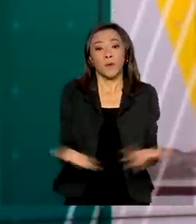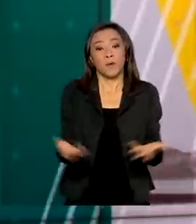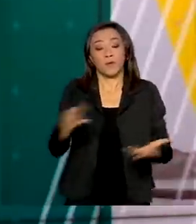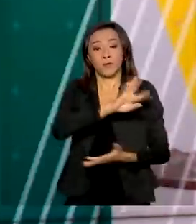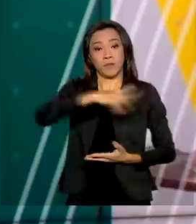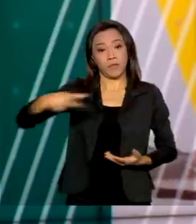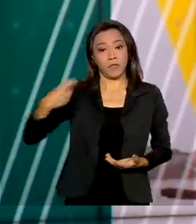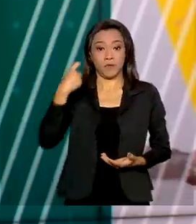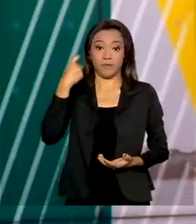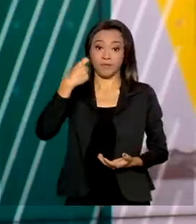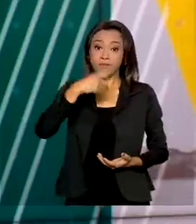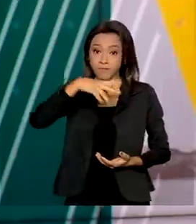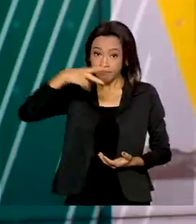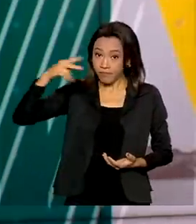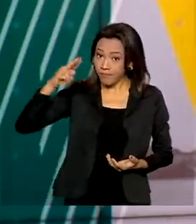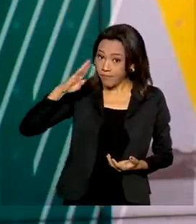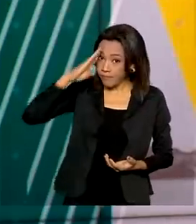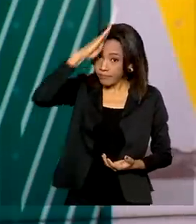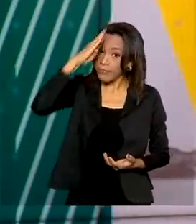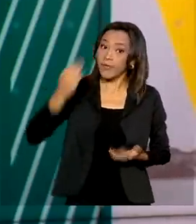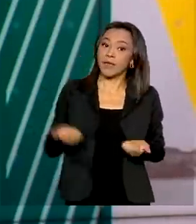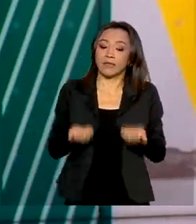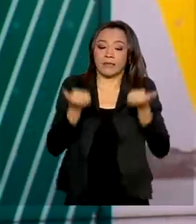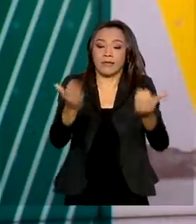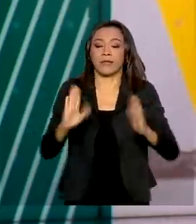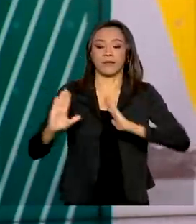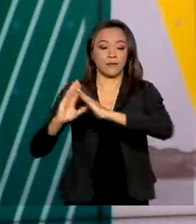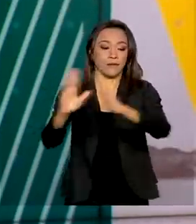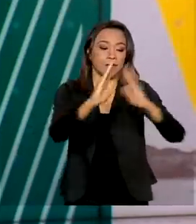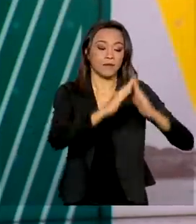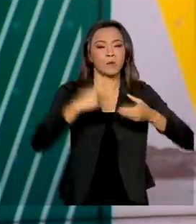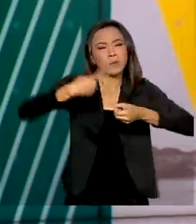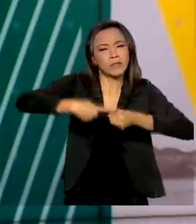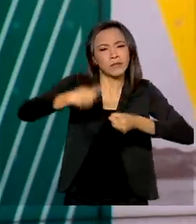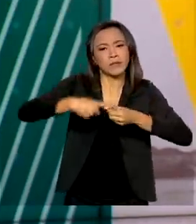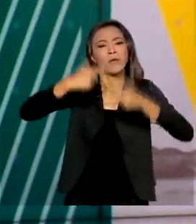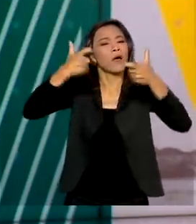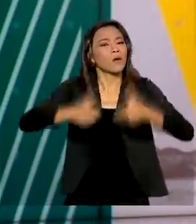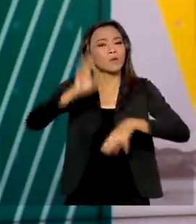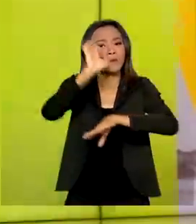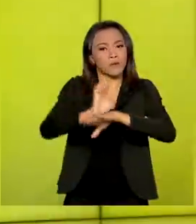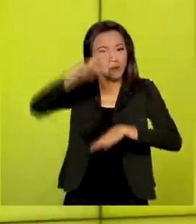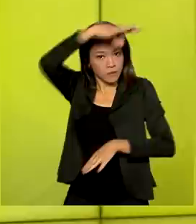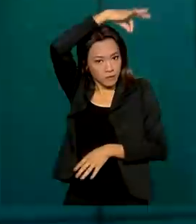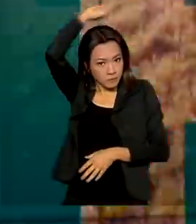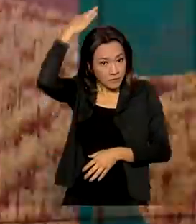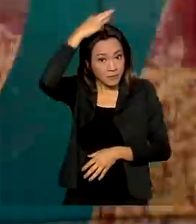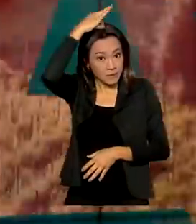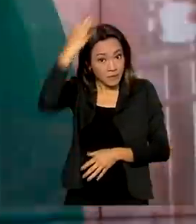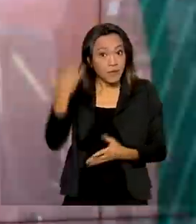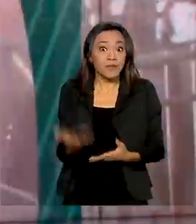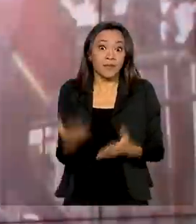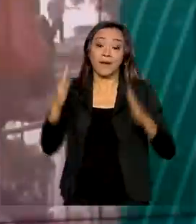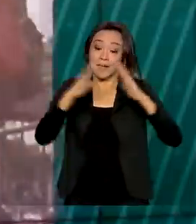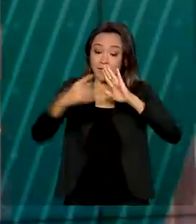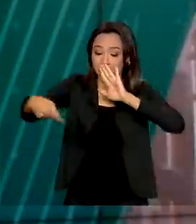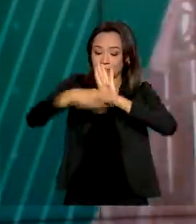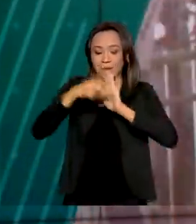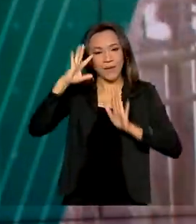participa da entrega de moradias no município de São Mateus, no Espírito Santo. O sonho da casa própria vai virar realidade para